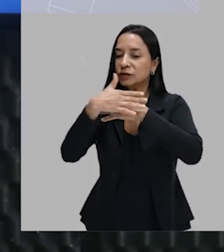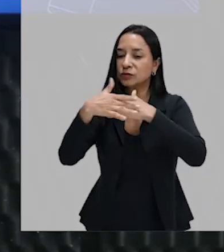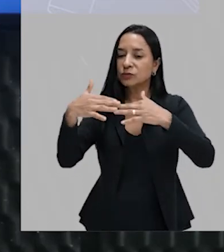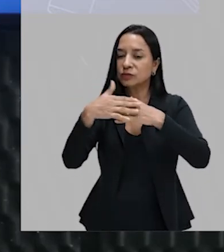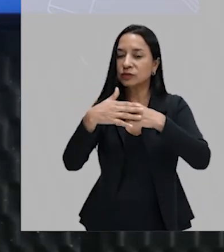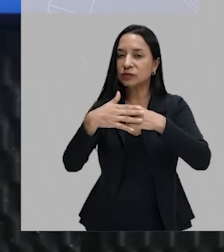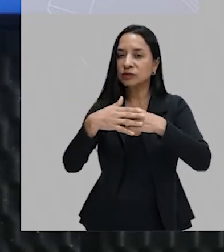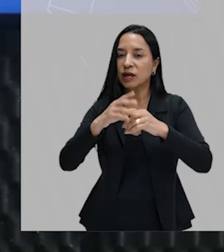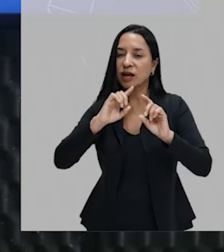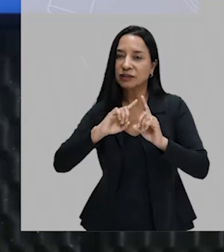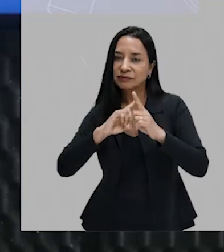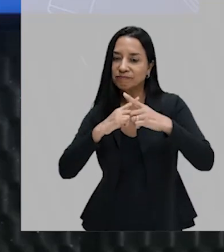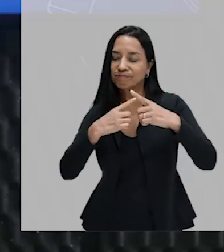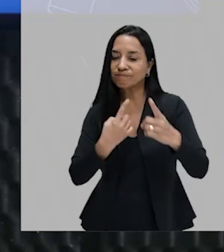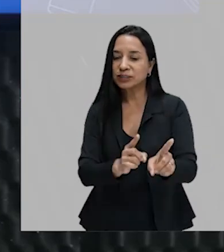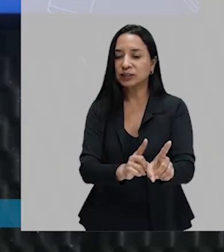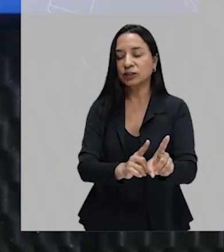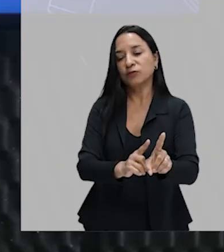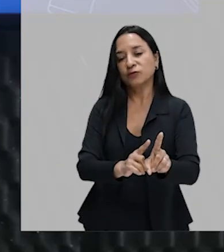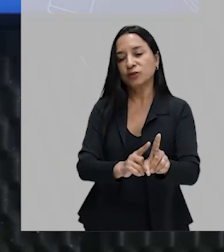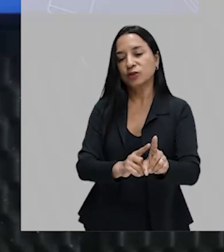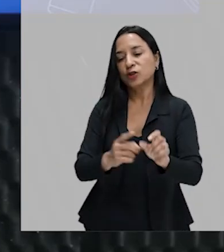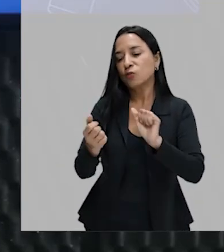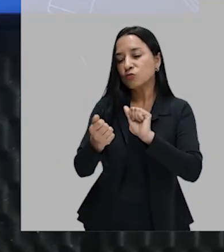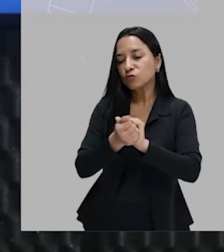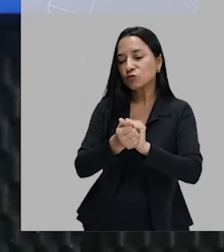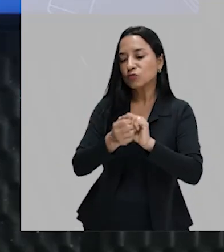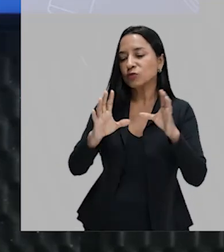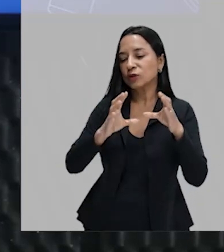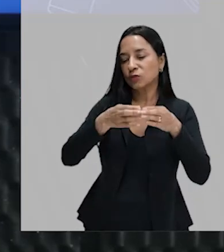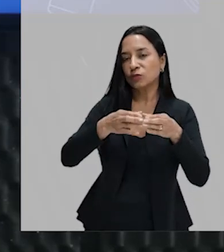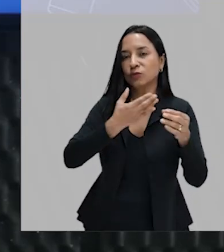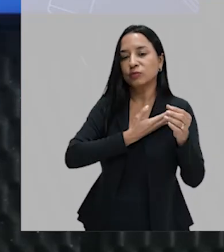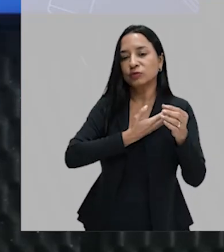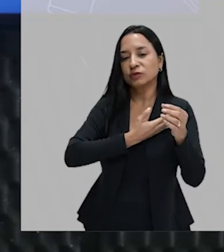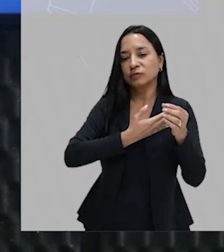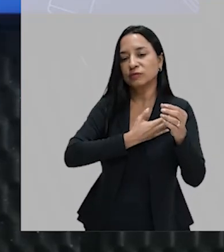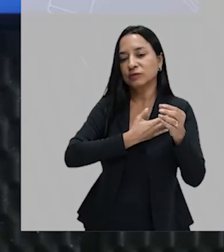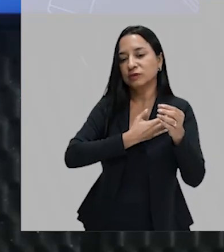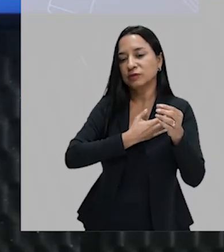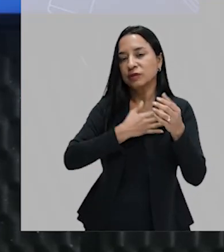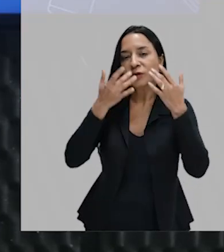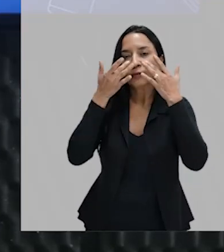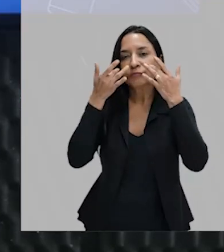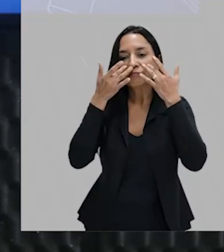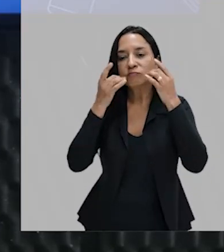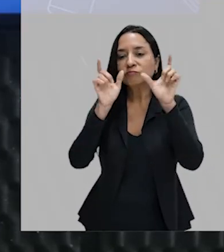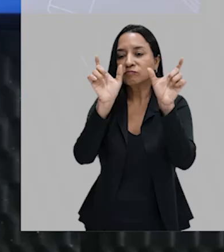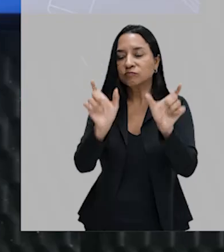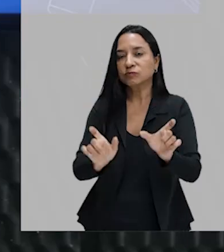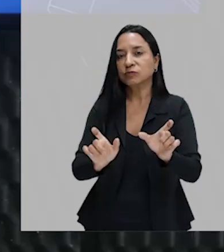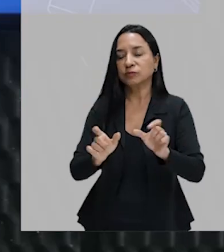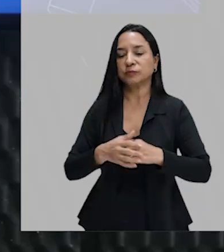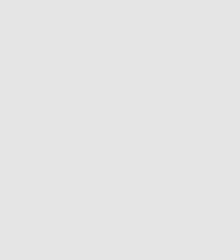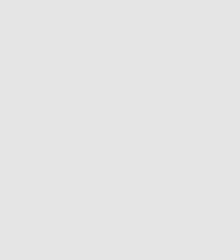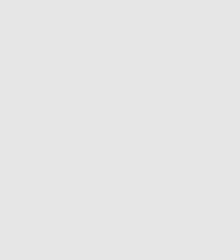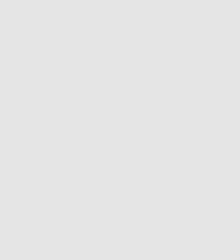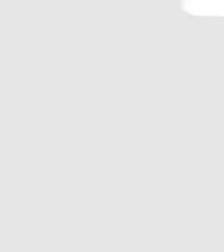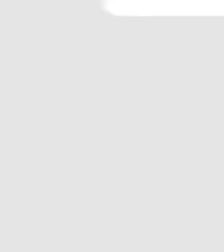de amigos, e encenem essas lendas, que elas são curtinhas e são gostosas de encenar. Ficamos por aqui. Até luego.